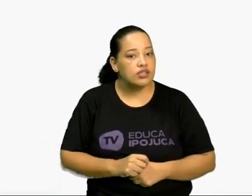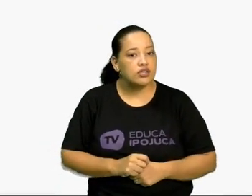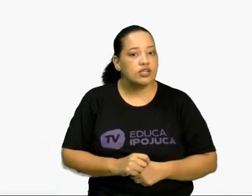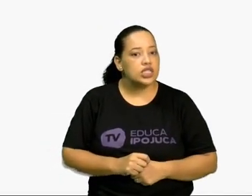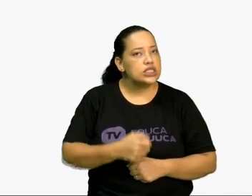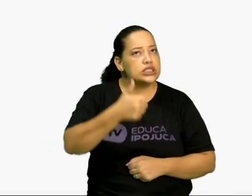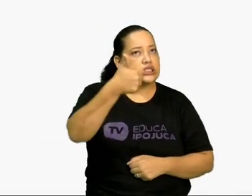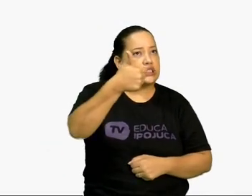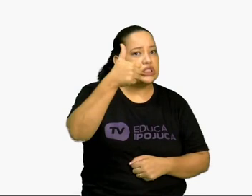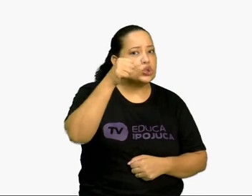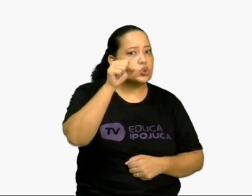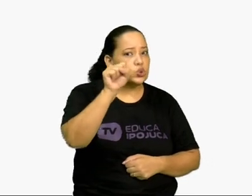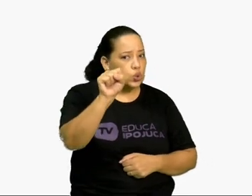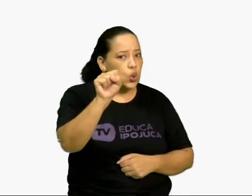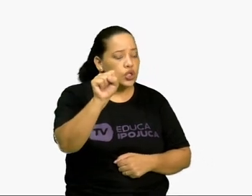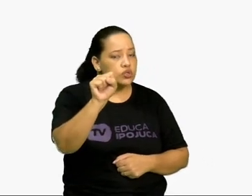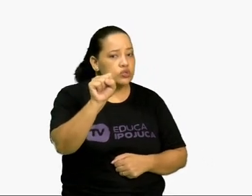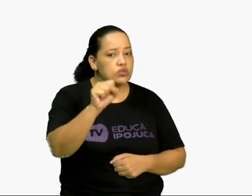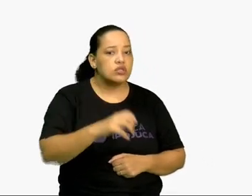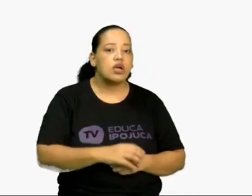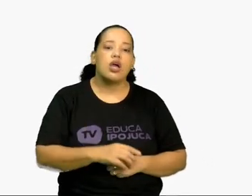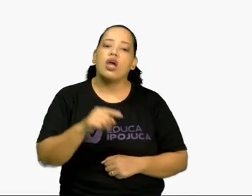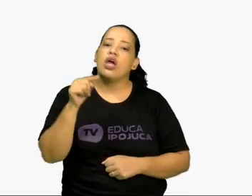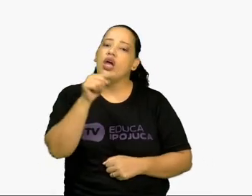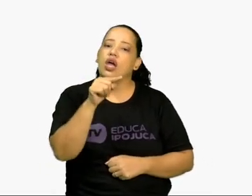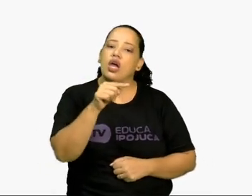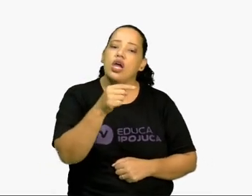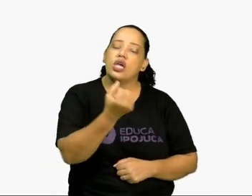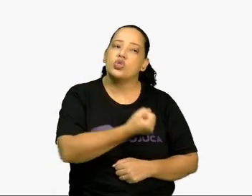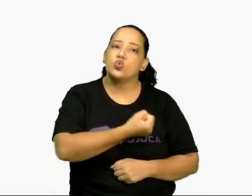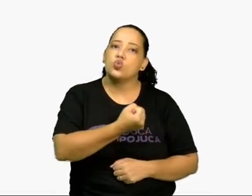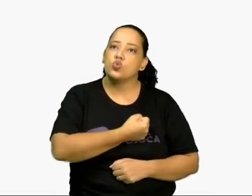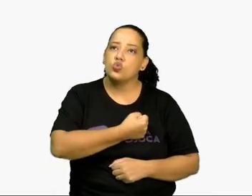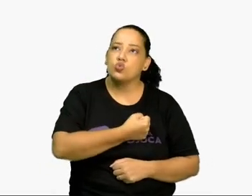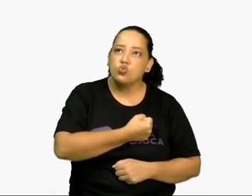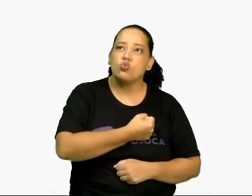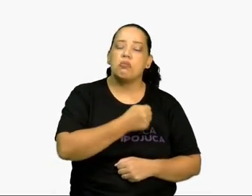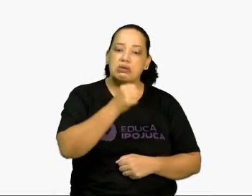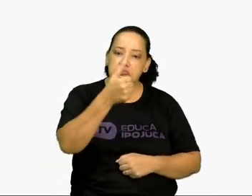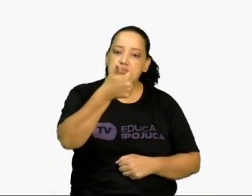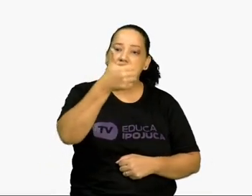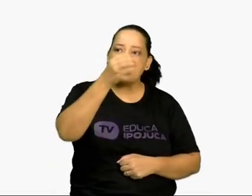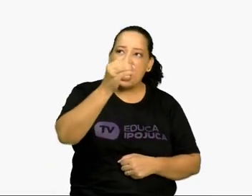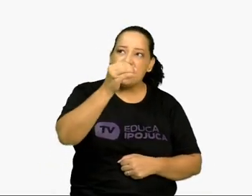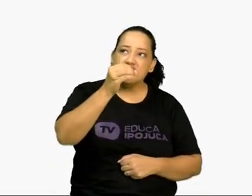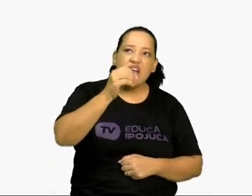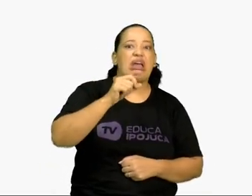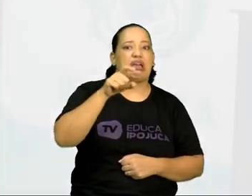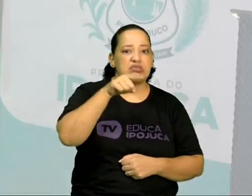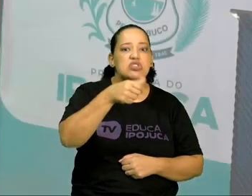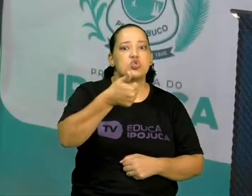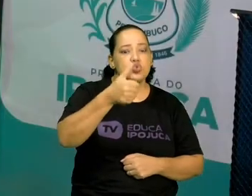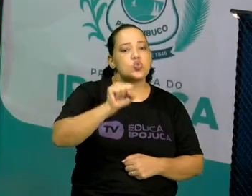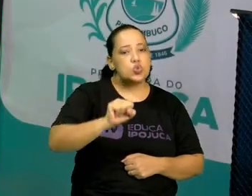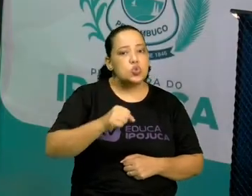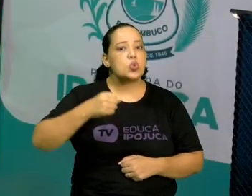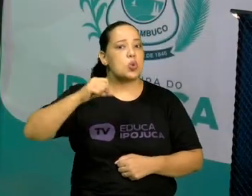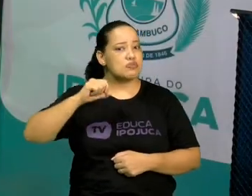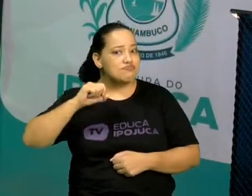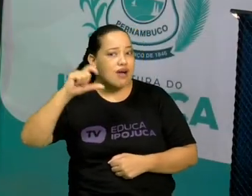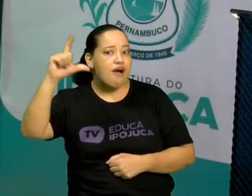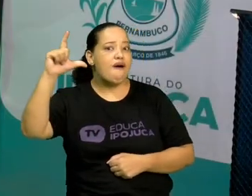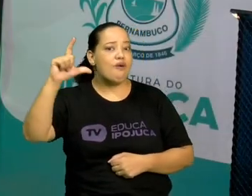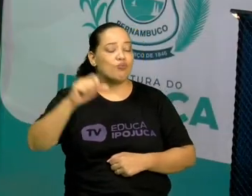18. 18 é um número maior que 10. Então, este número não está em